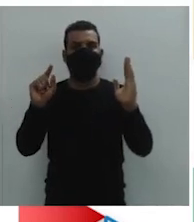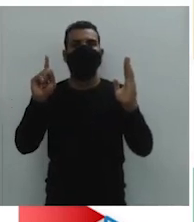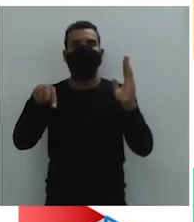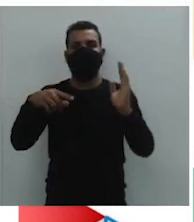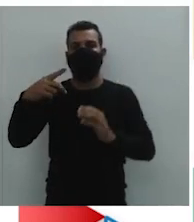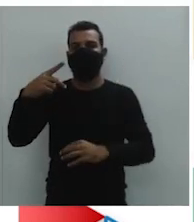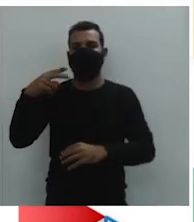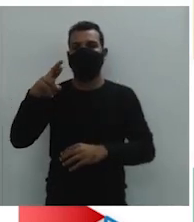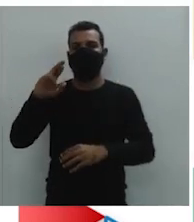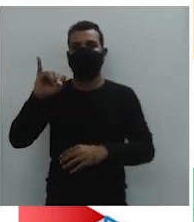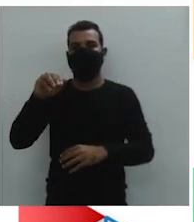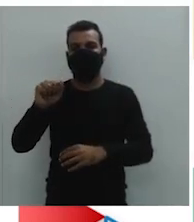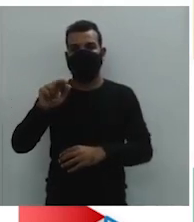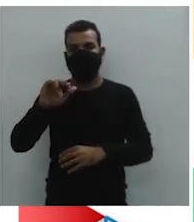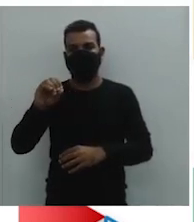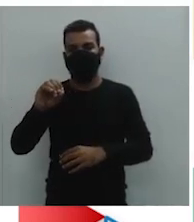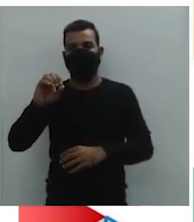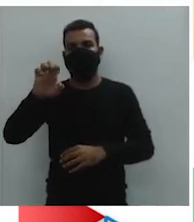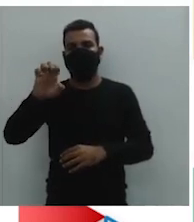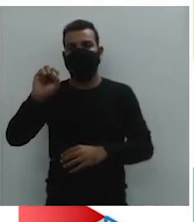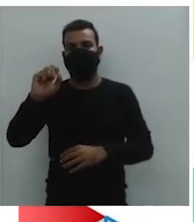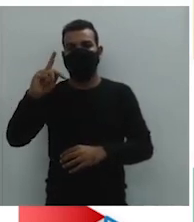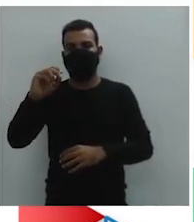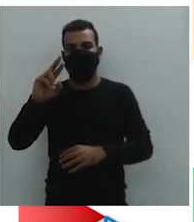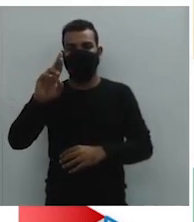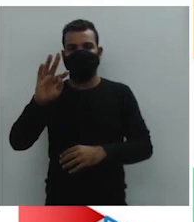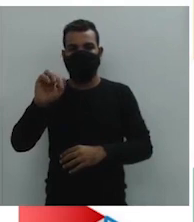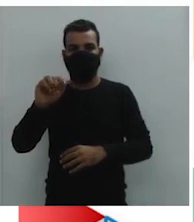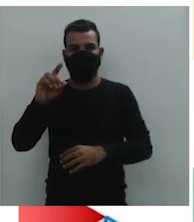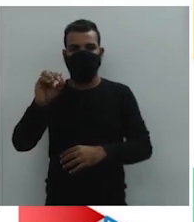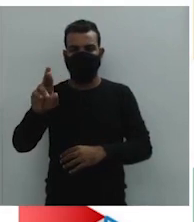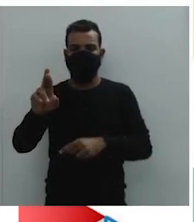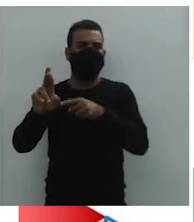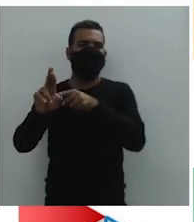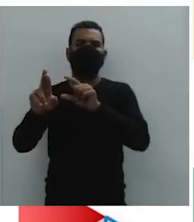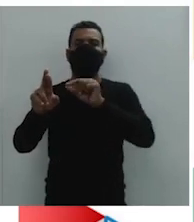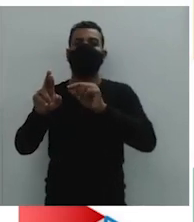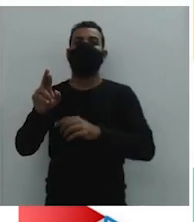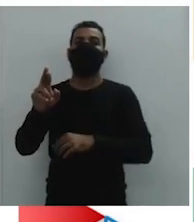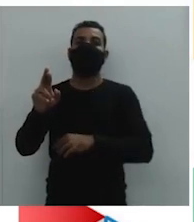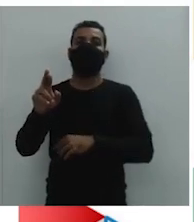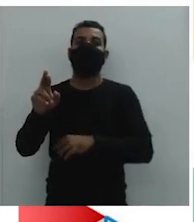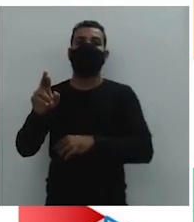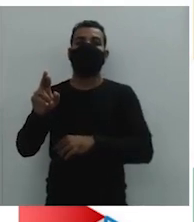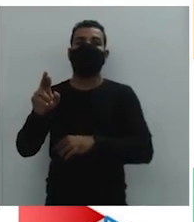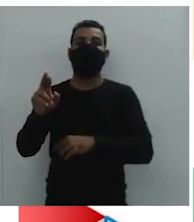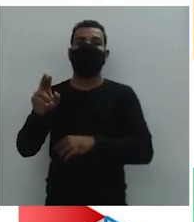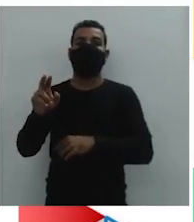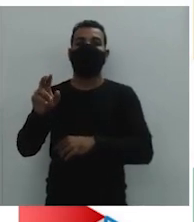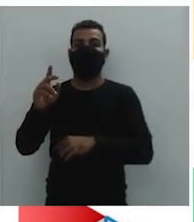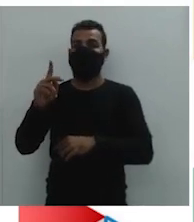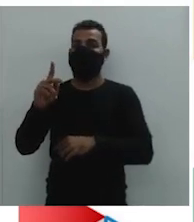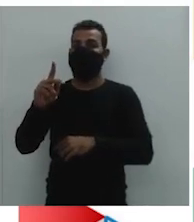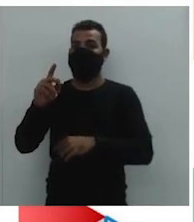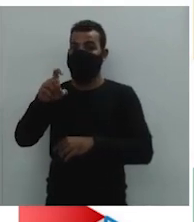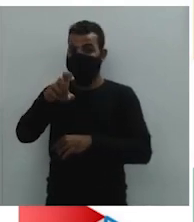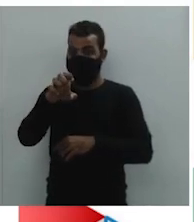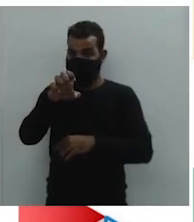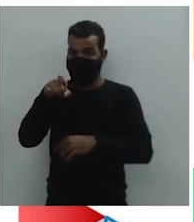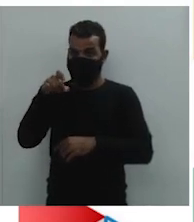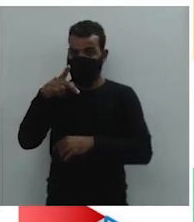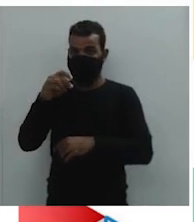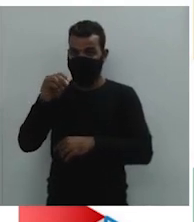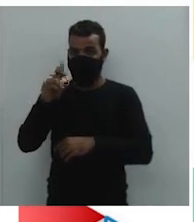exportador, certo? Mas isso já veio a questão da partir de 1930, que é quando vai intensificar